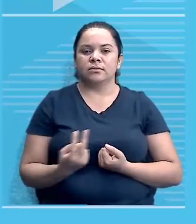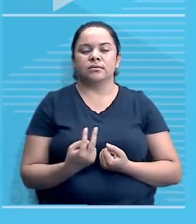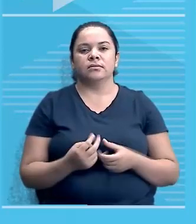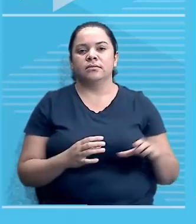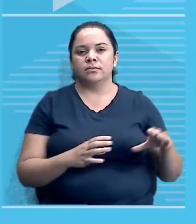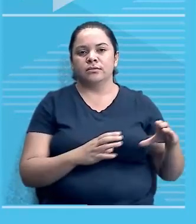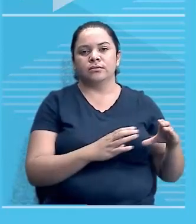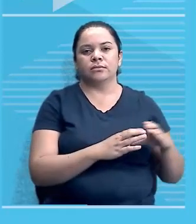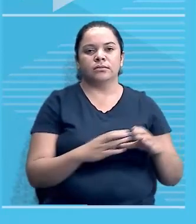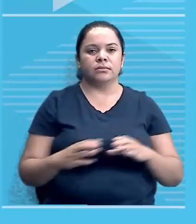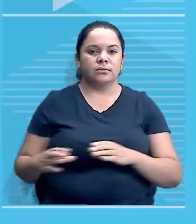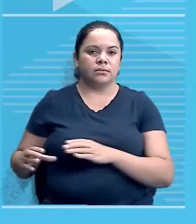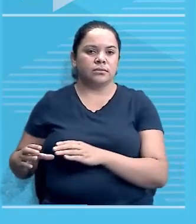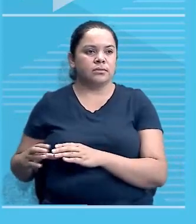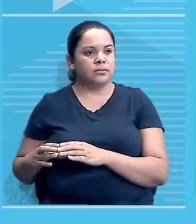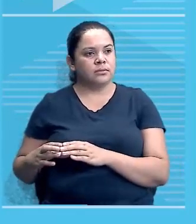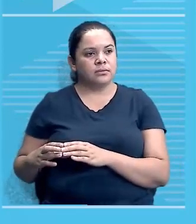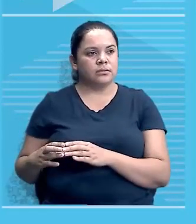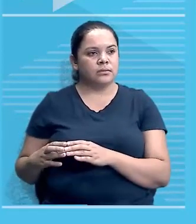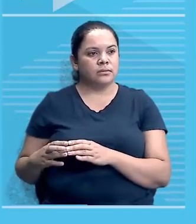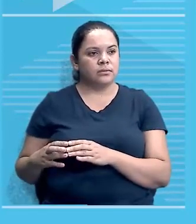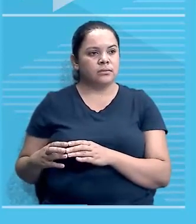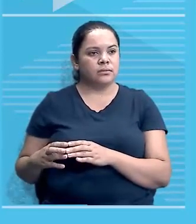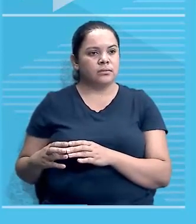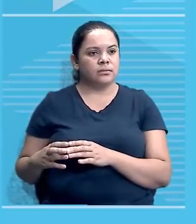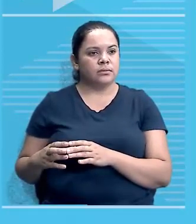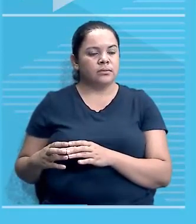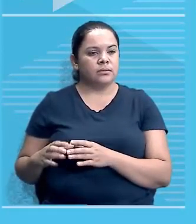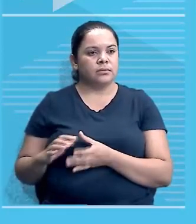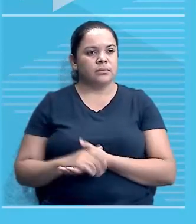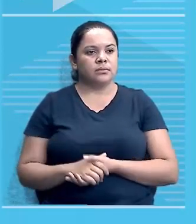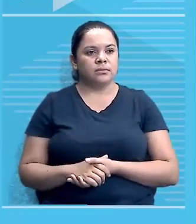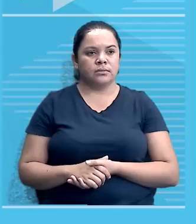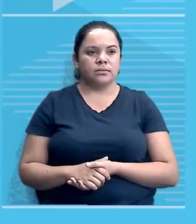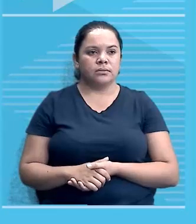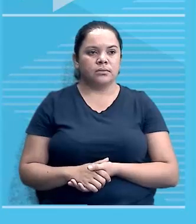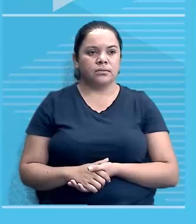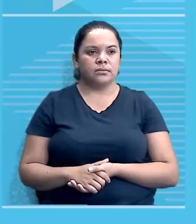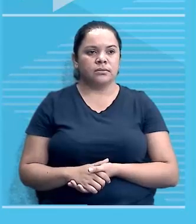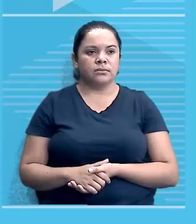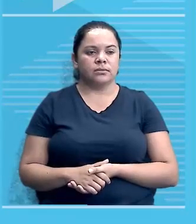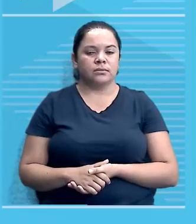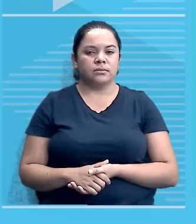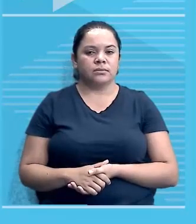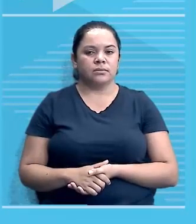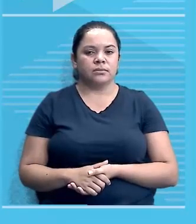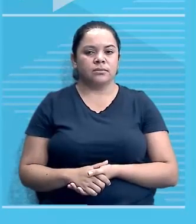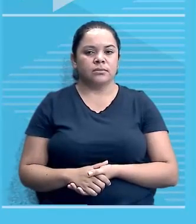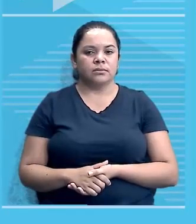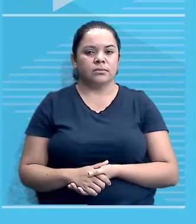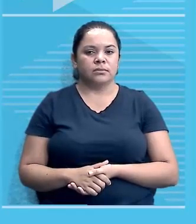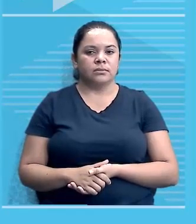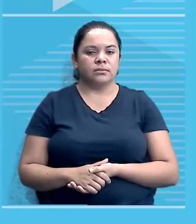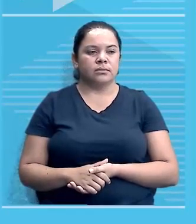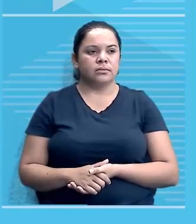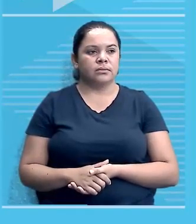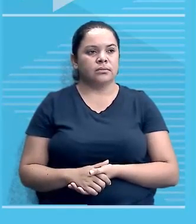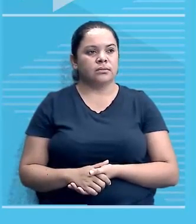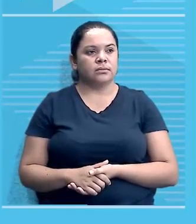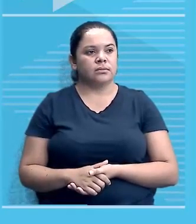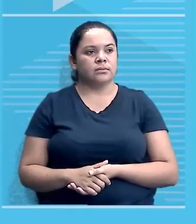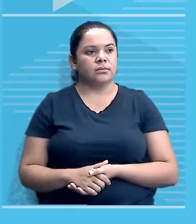distintos, vamos grifar fator de adiamento, fator de